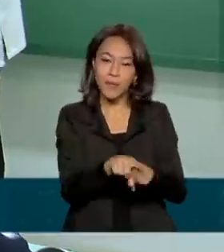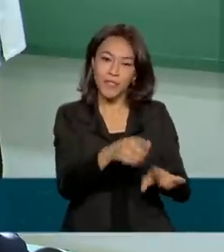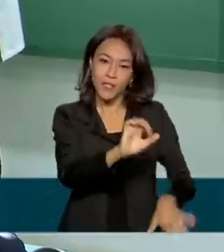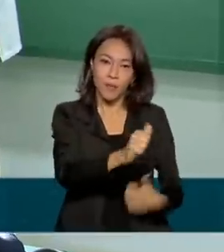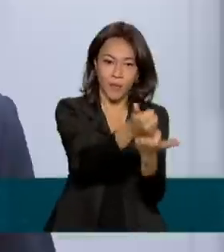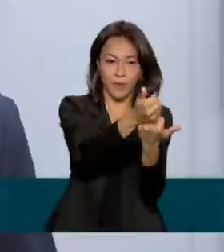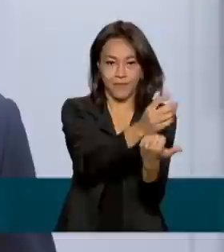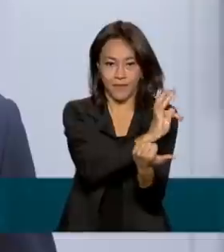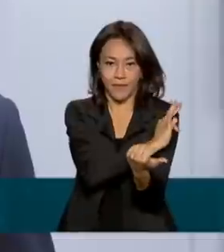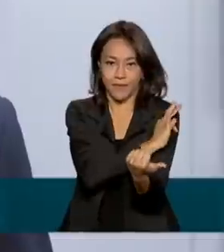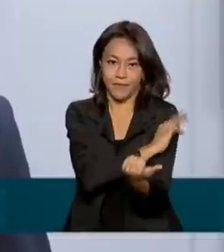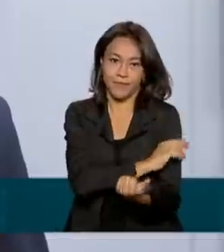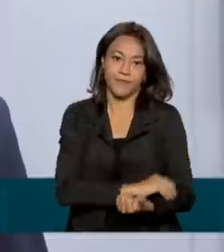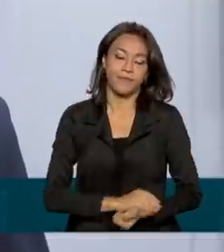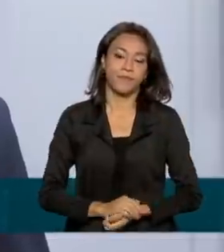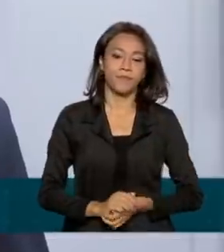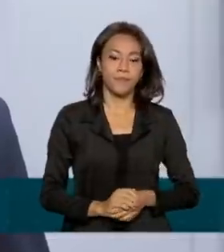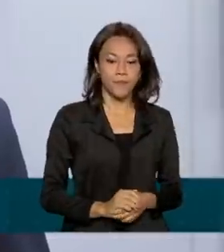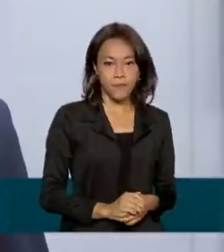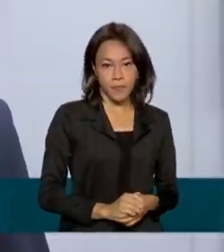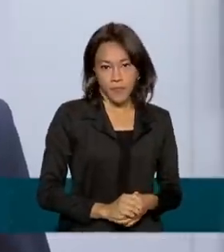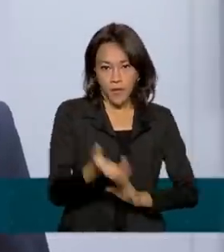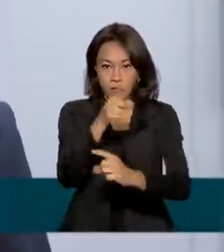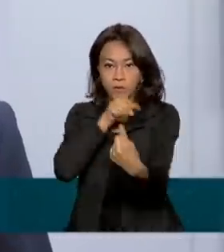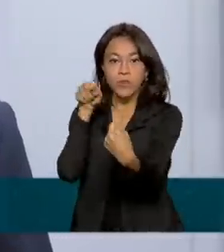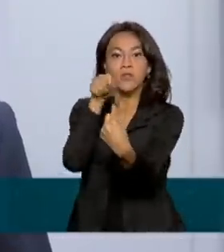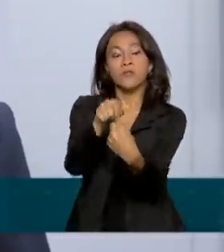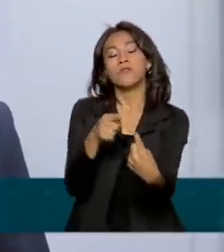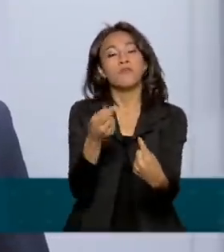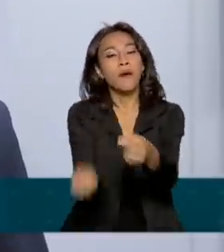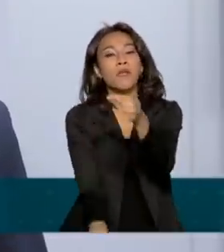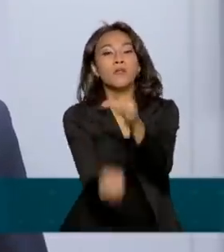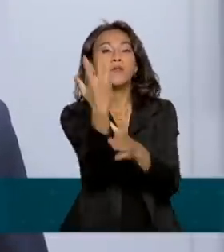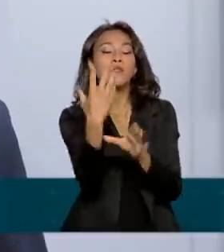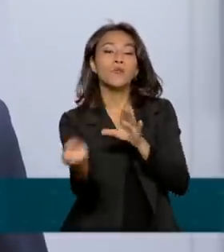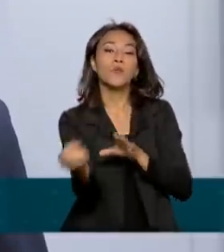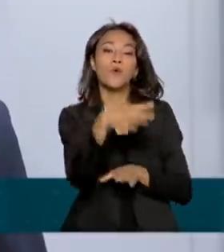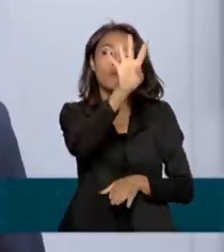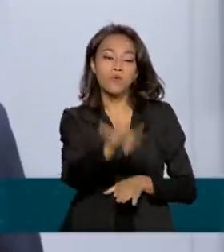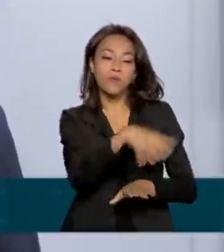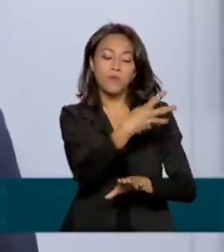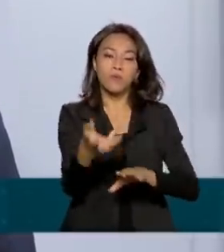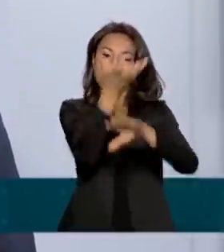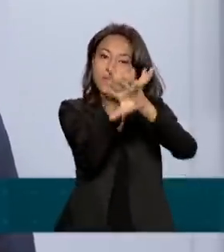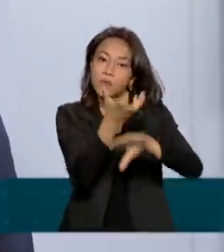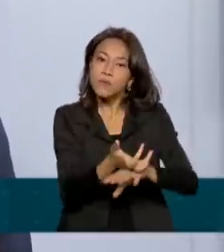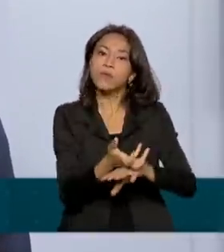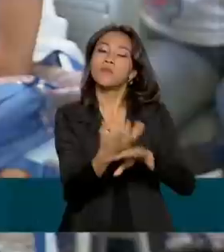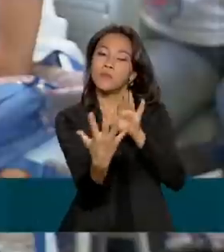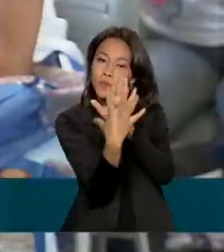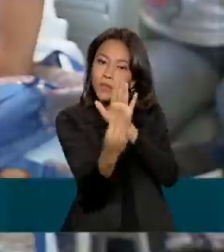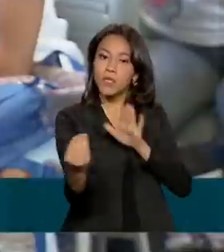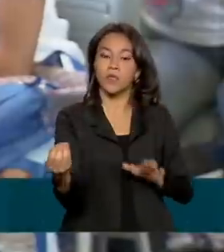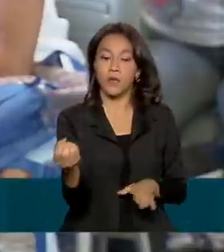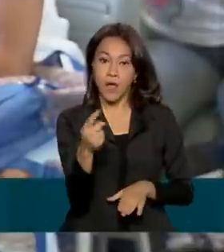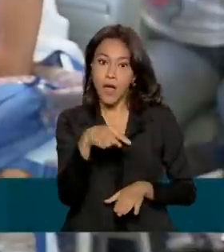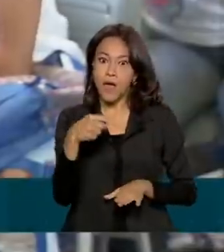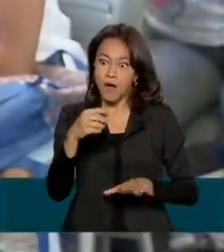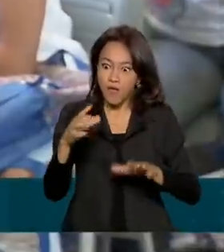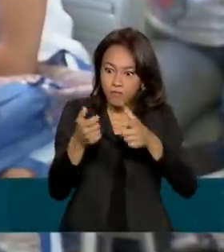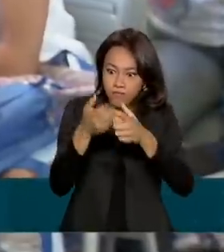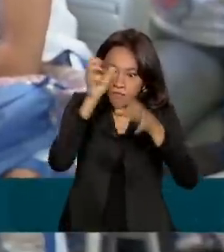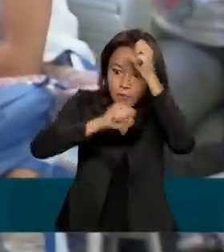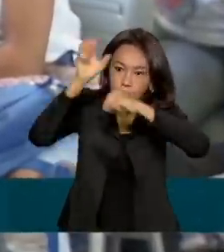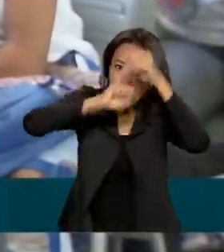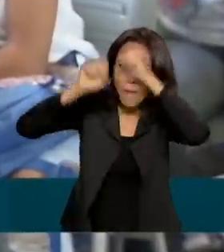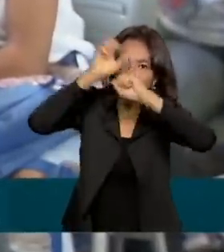apoio técnico. Um dos grandes objetivos da implementação do novo ensino médio é justamente a gente aumentar os índices de aprendizagem, aumentar o índice